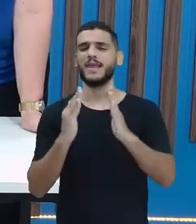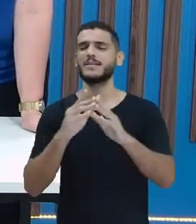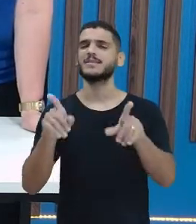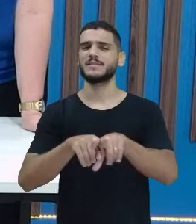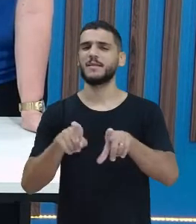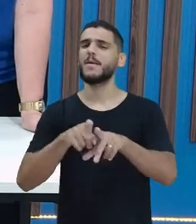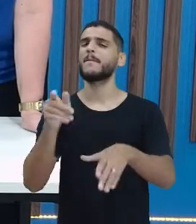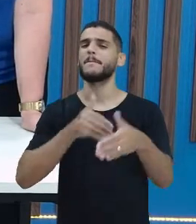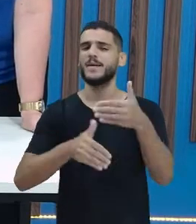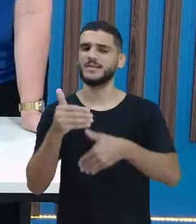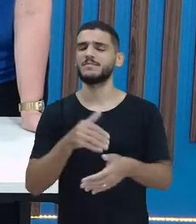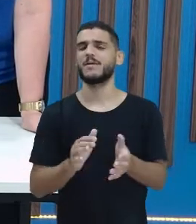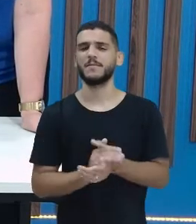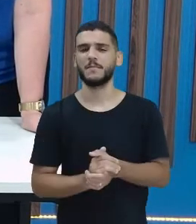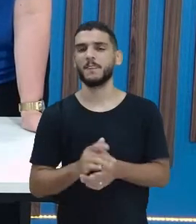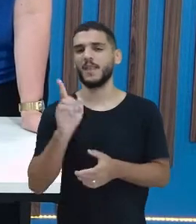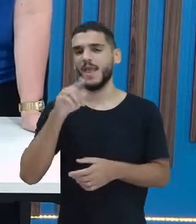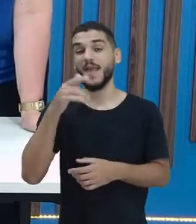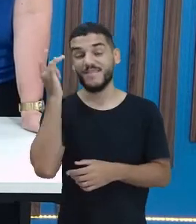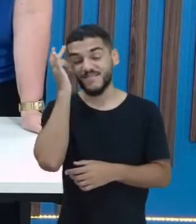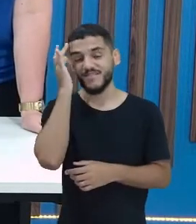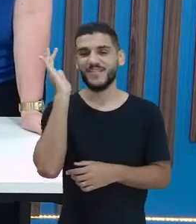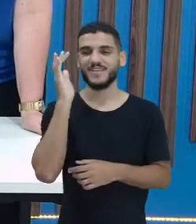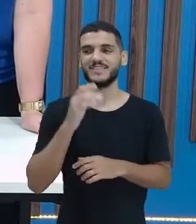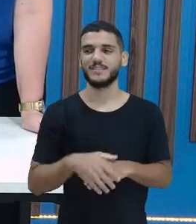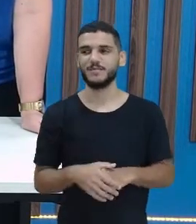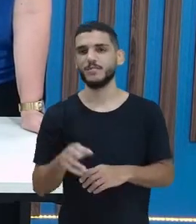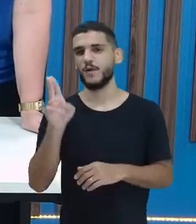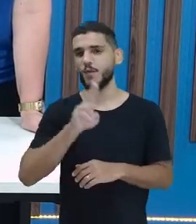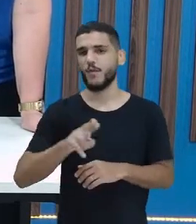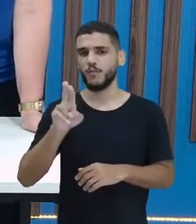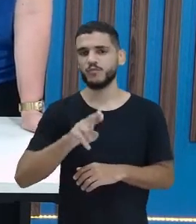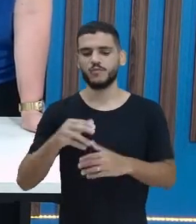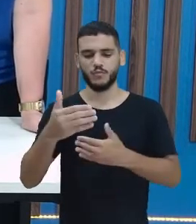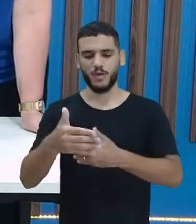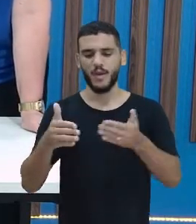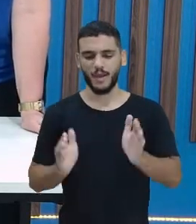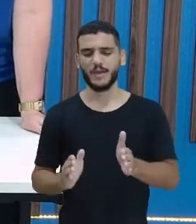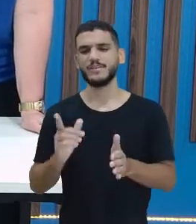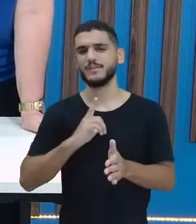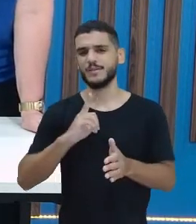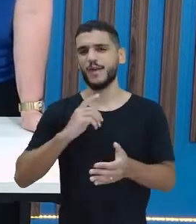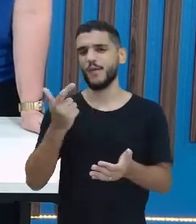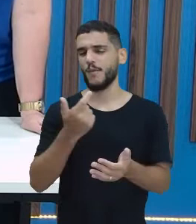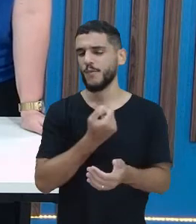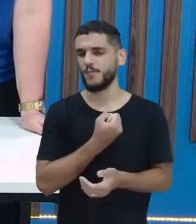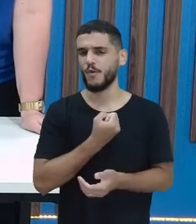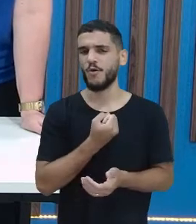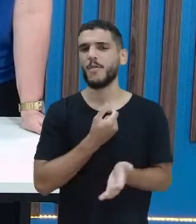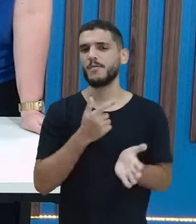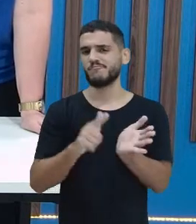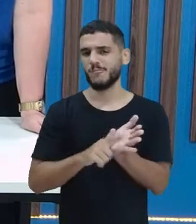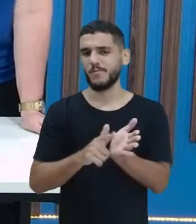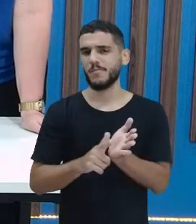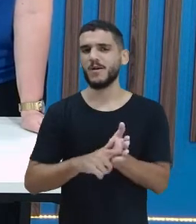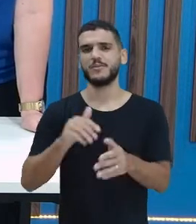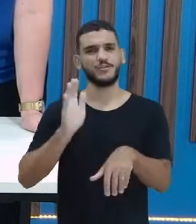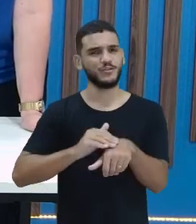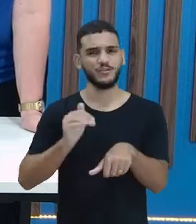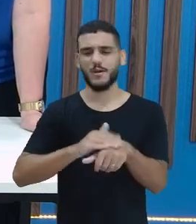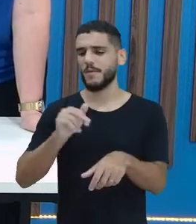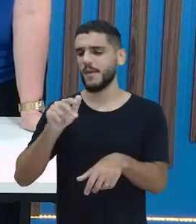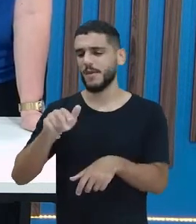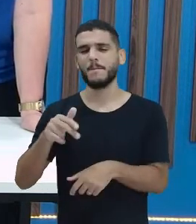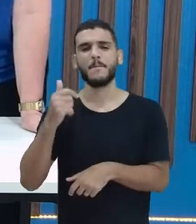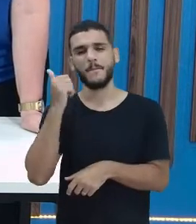Olha como é fácil o jogo. Pois é. Faz uma caixa, bota os números e chama a tua irmã, chama o teu